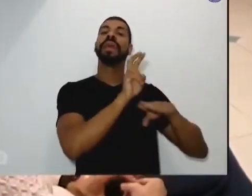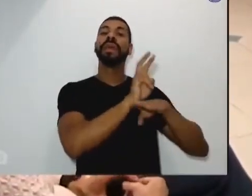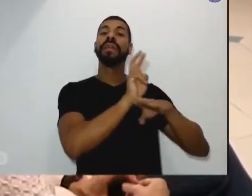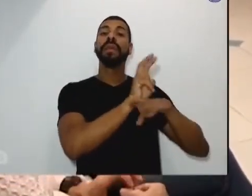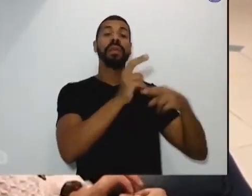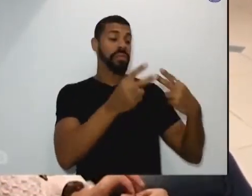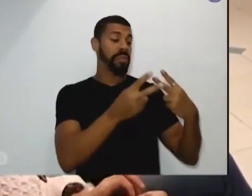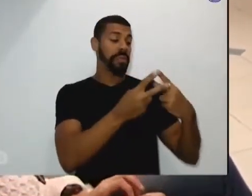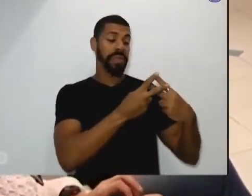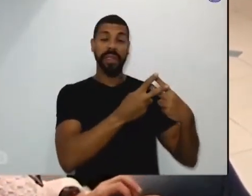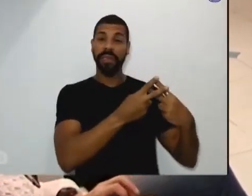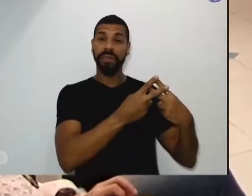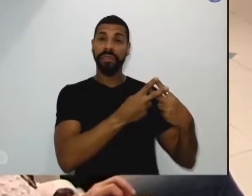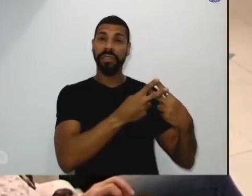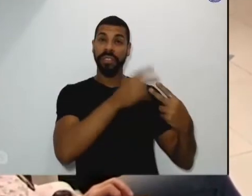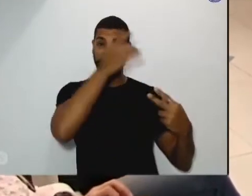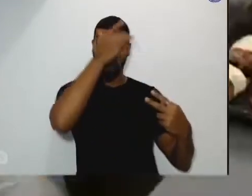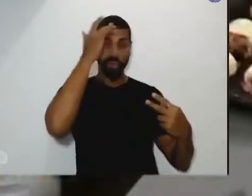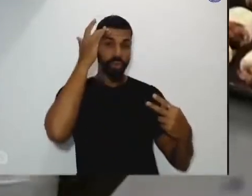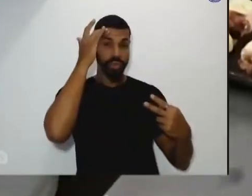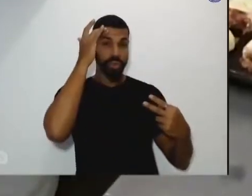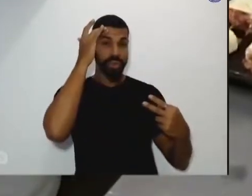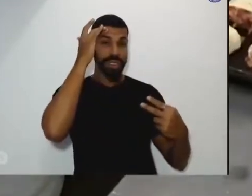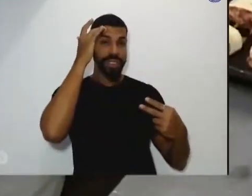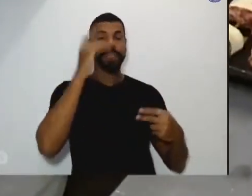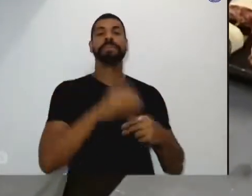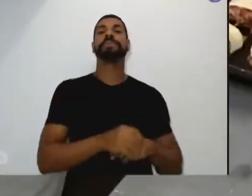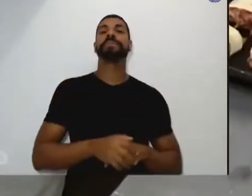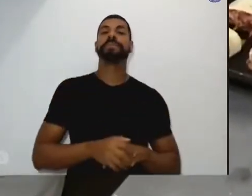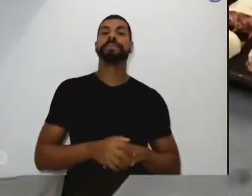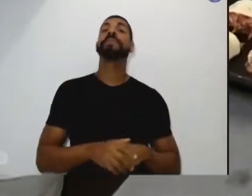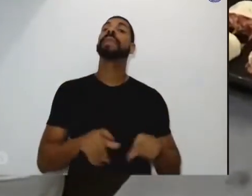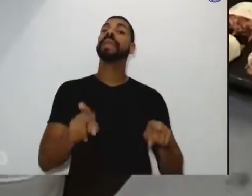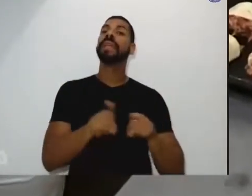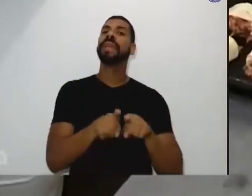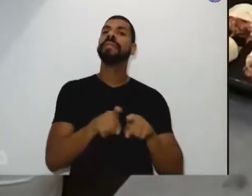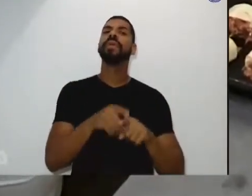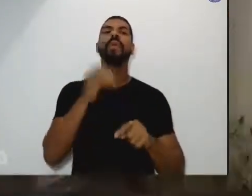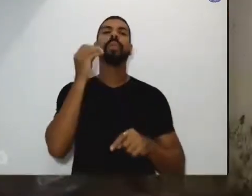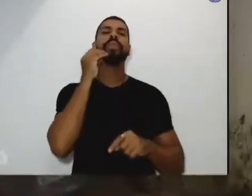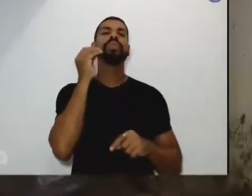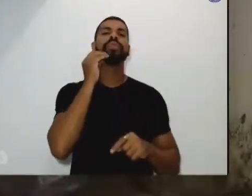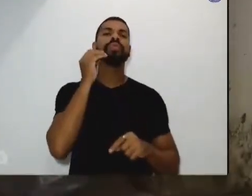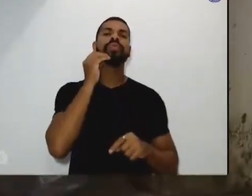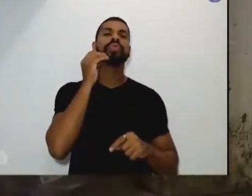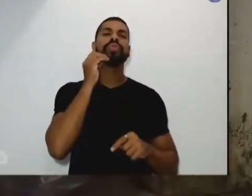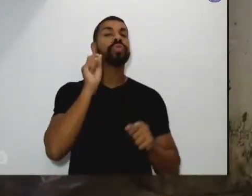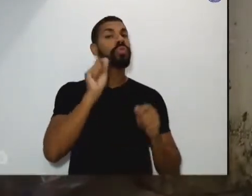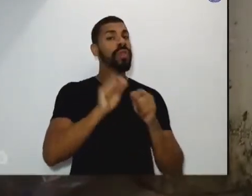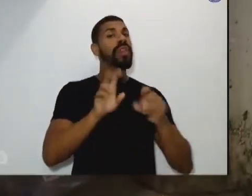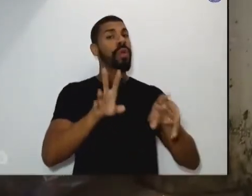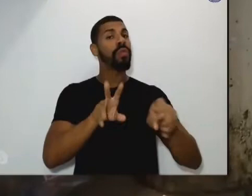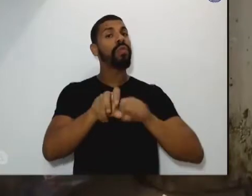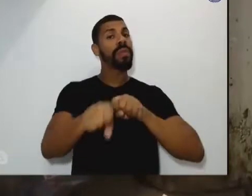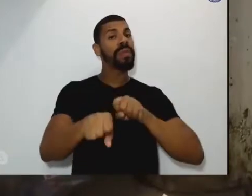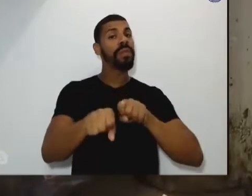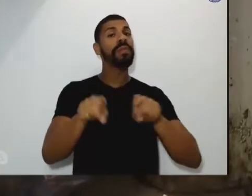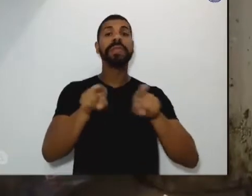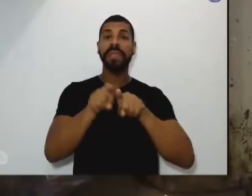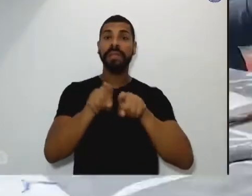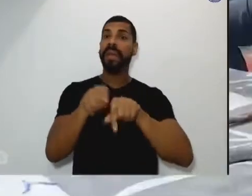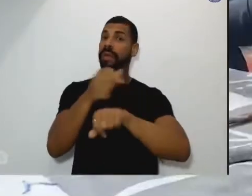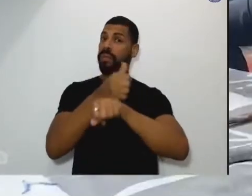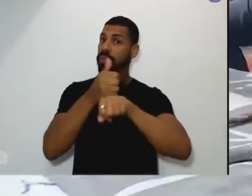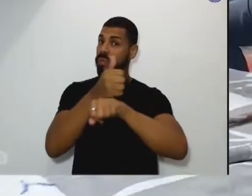significativamente a reincidência no crime e oferecem oportunidades de formação humana e profissionalizante aos encarcerados.